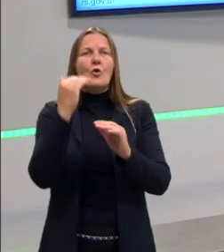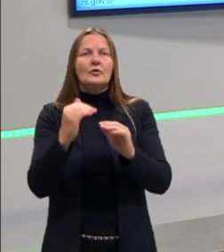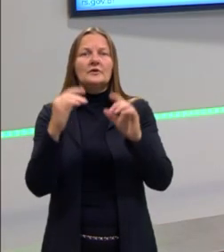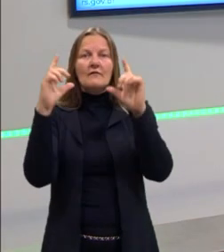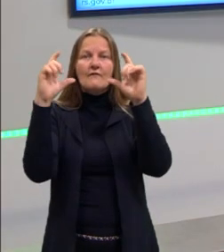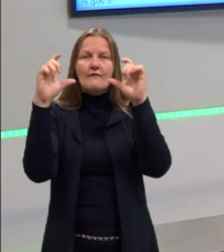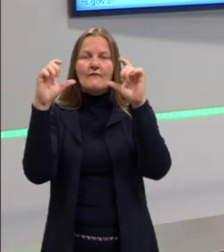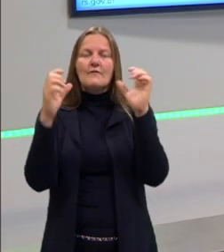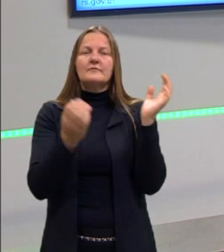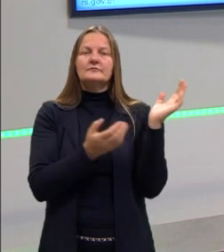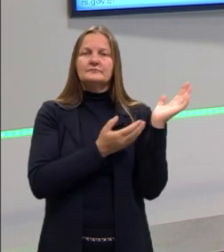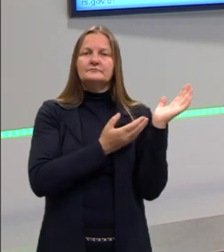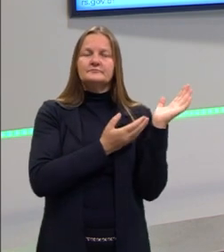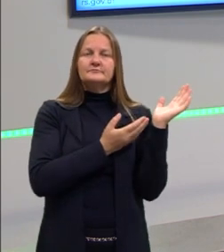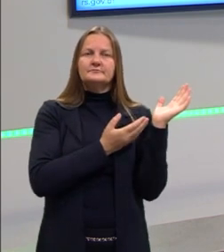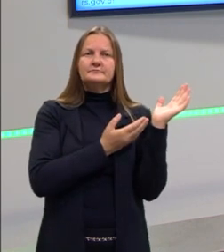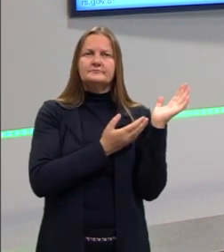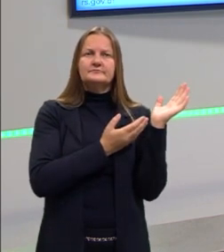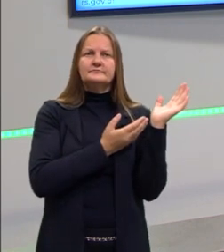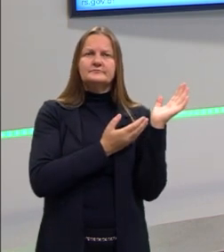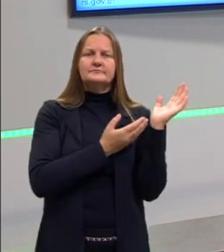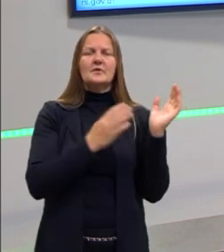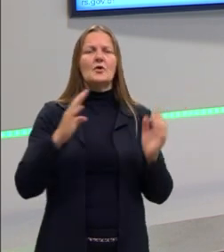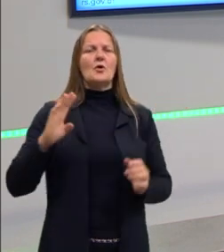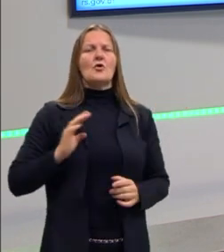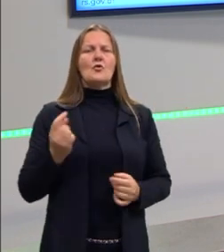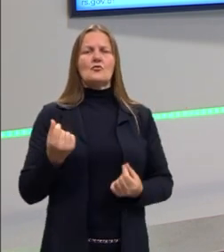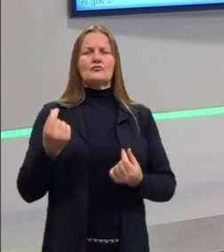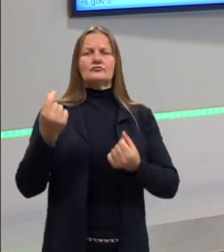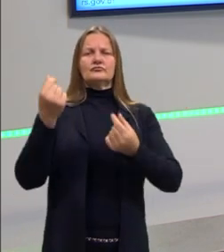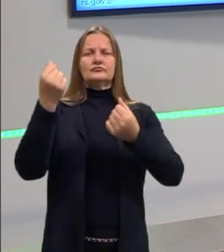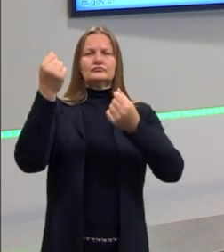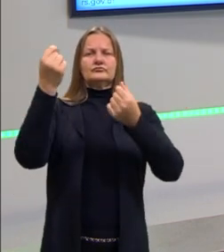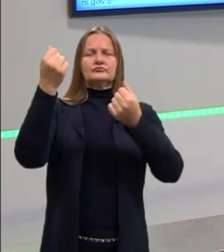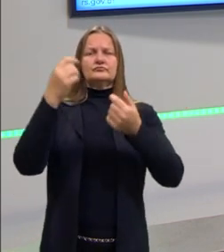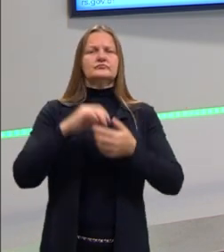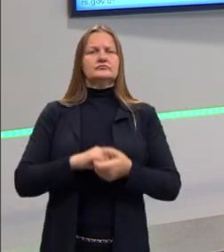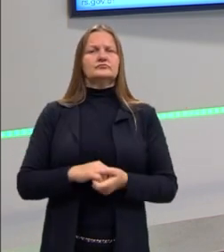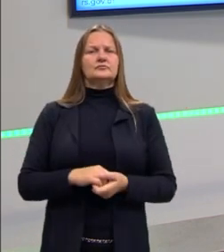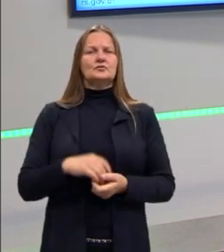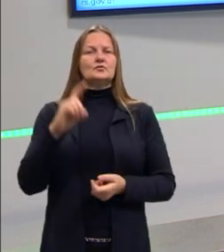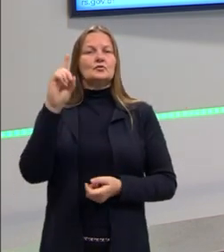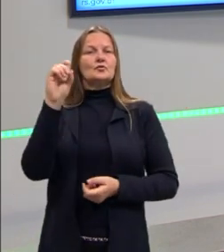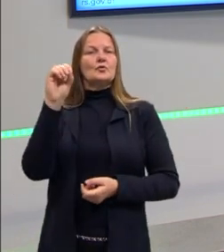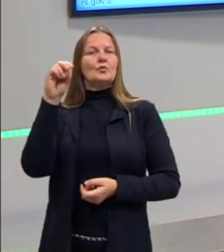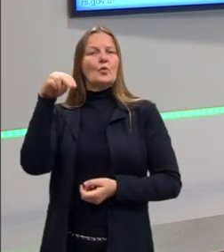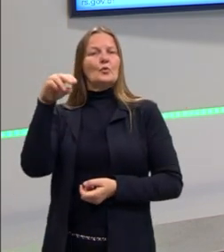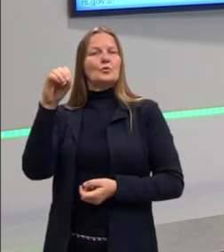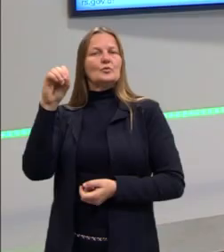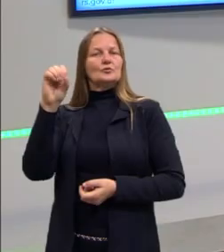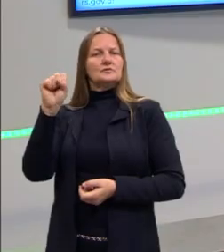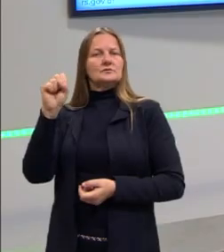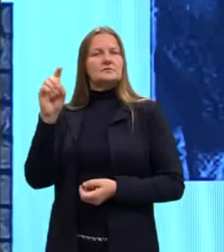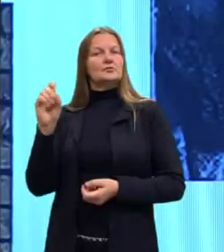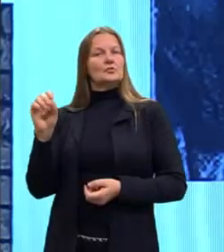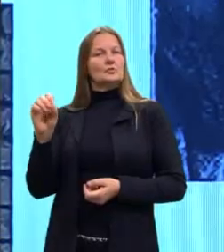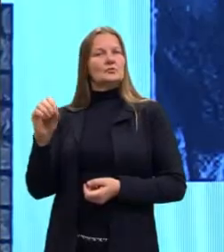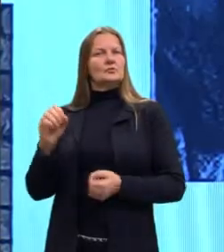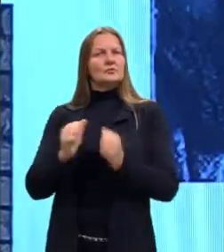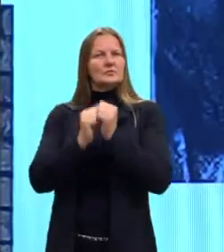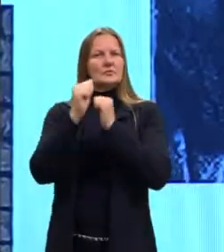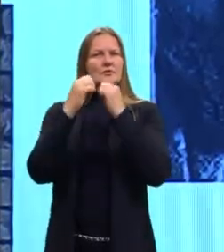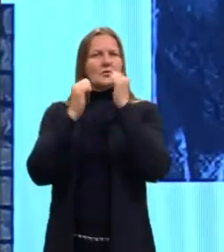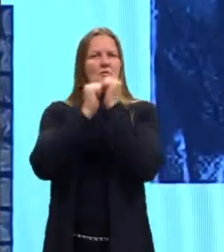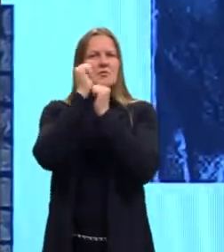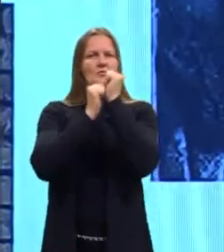justamente, né, um retrato dessa burguesia, dessa galera aí burguesa, né? Os donos, né? Dessas máquinas, tá?